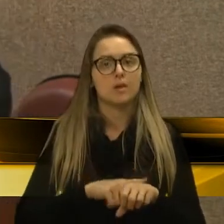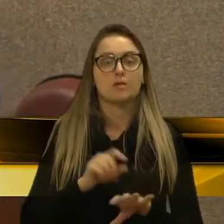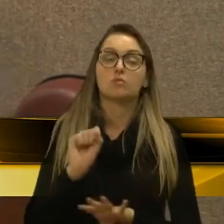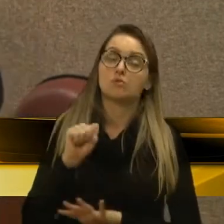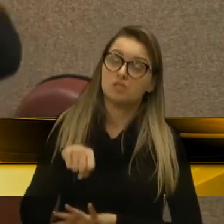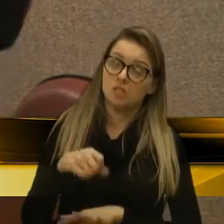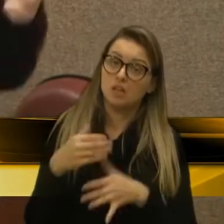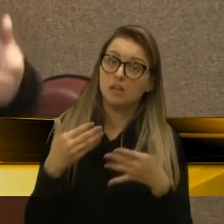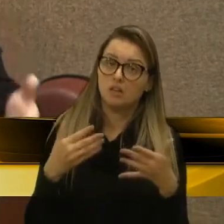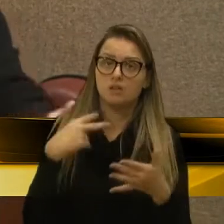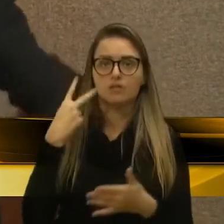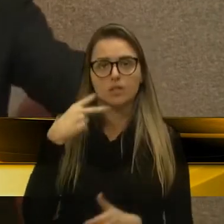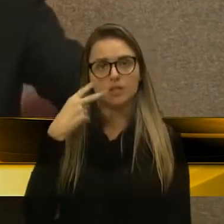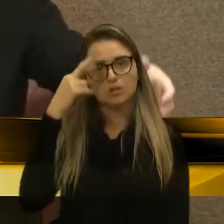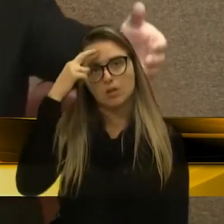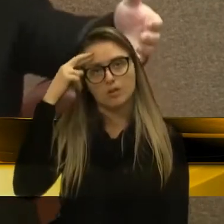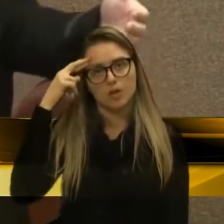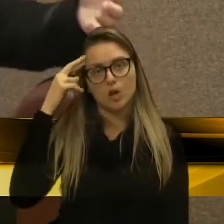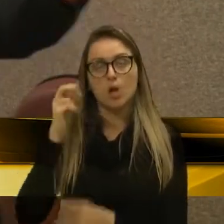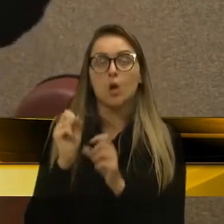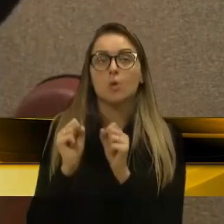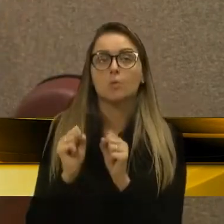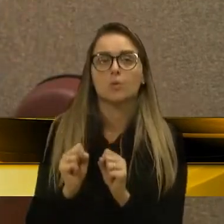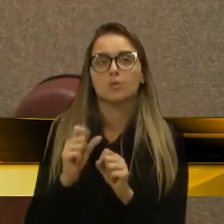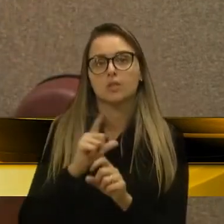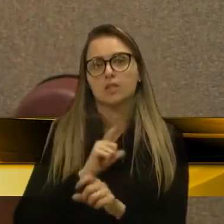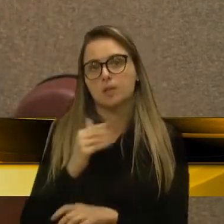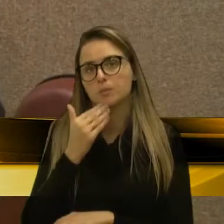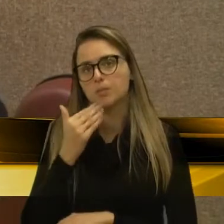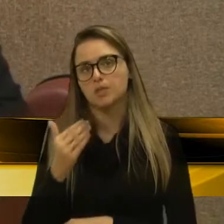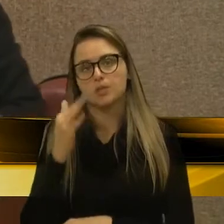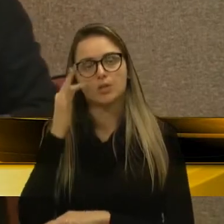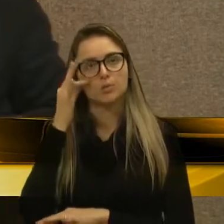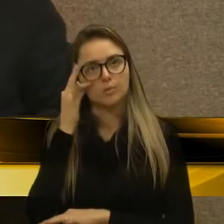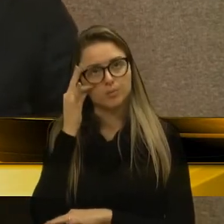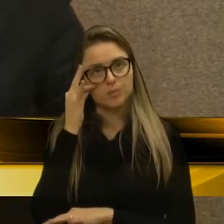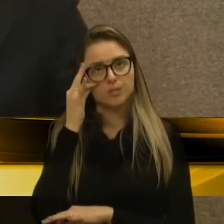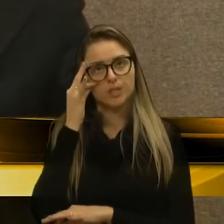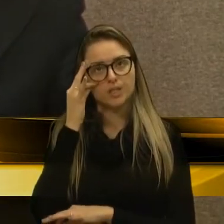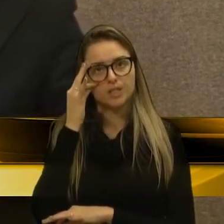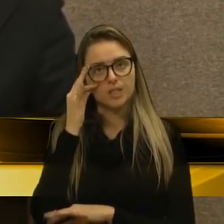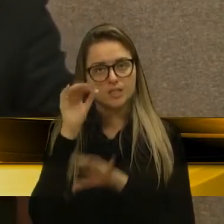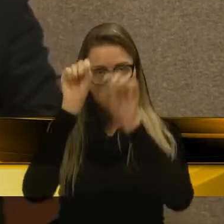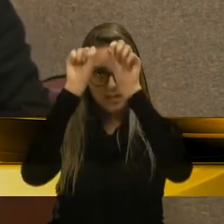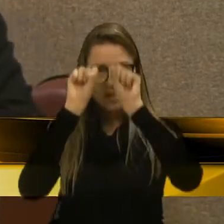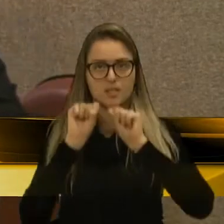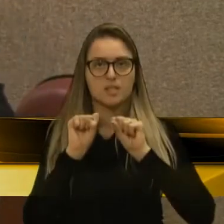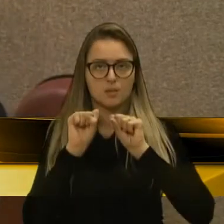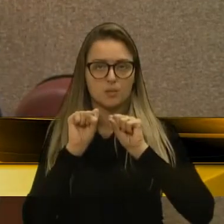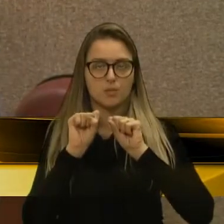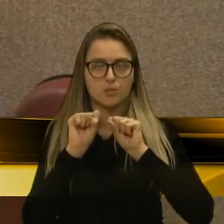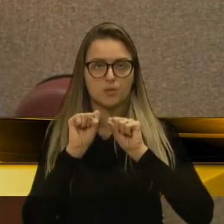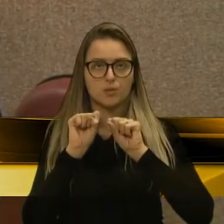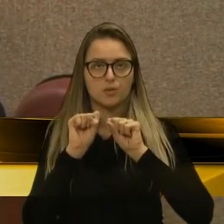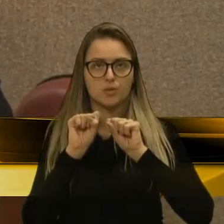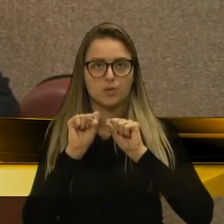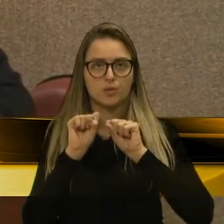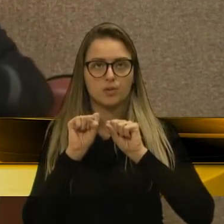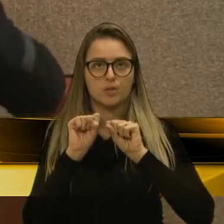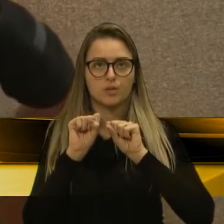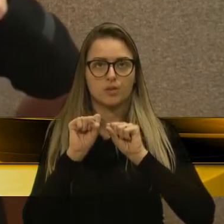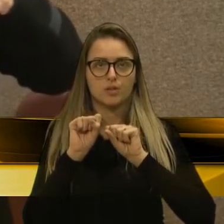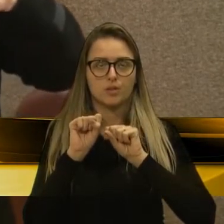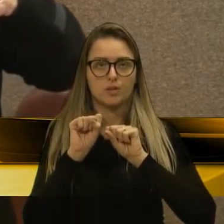talvez o vereador Rafael Bueno pudesse ter solicitado a presença do, a testemunha, né, do